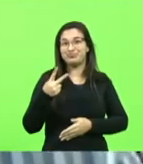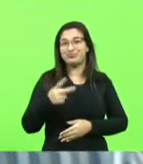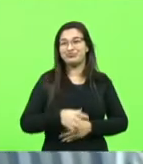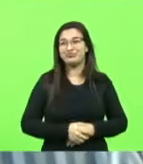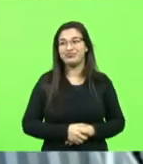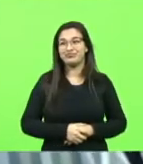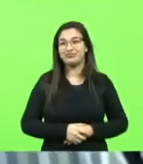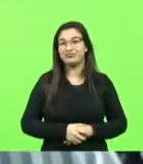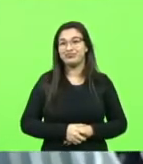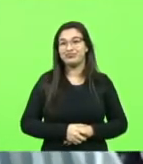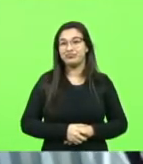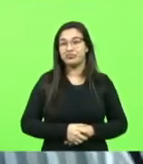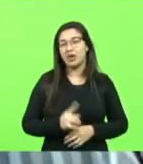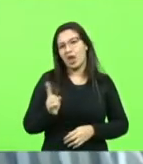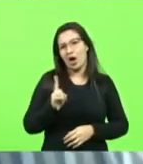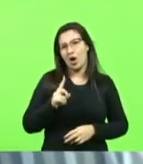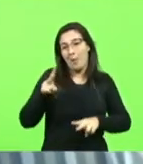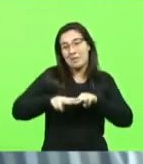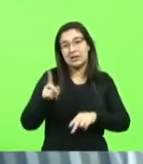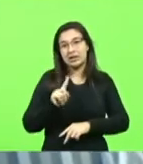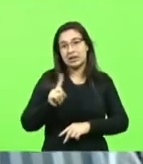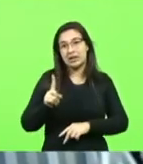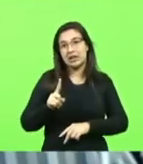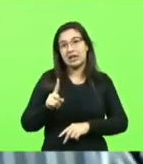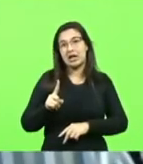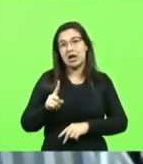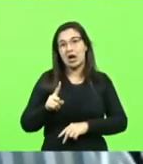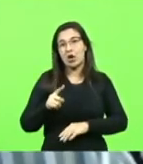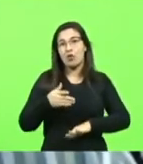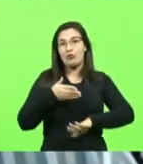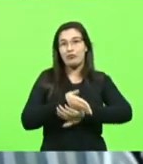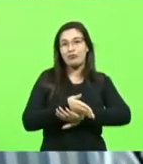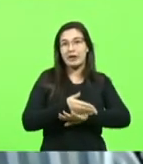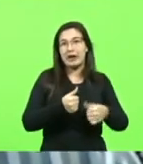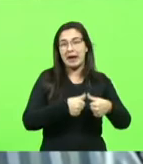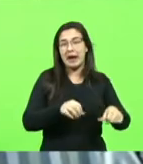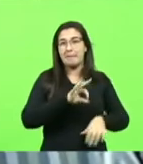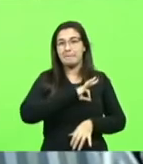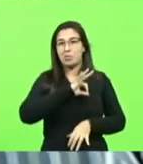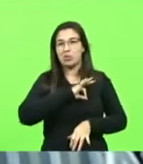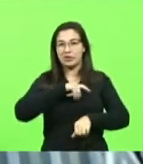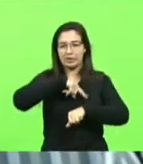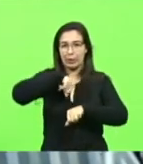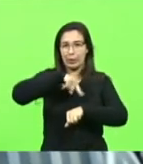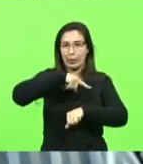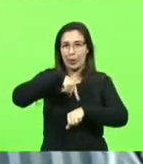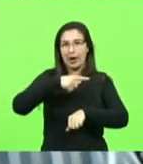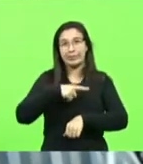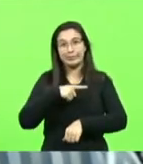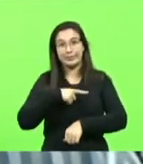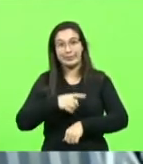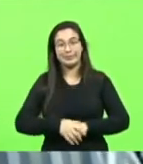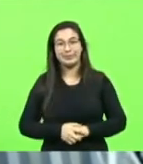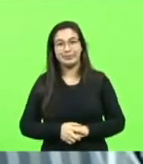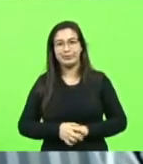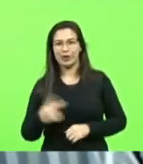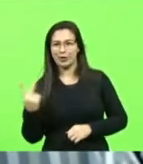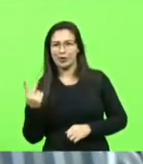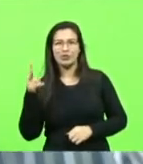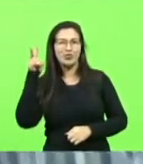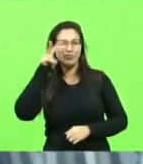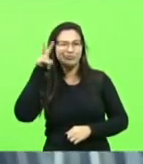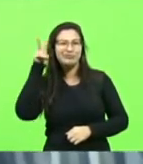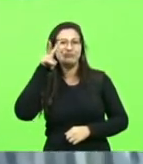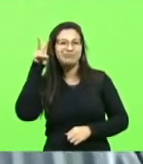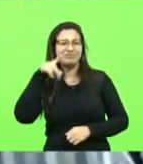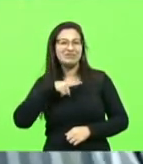Aliás, presas não, detidas por horas, né? Então a gente fez uma grande história, bela história,